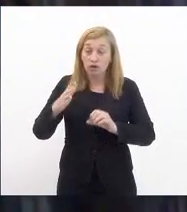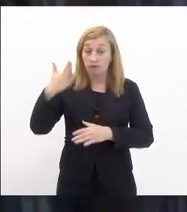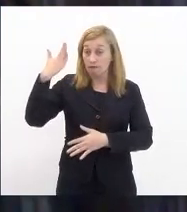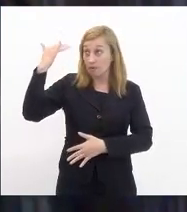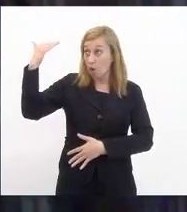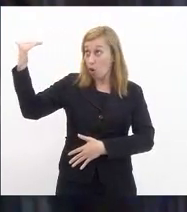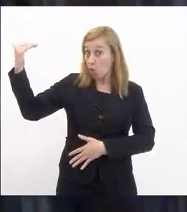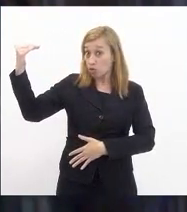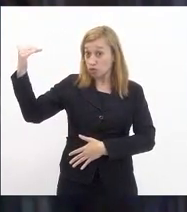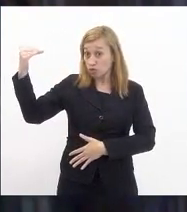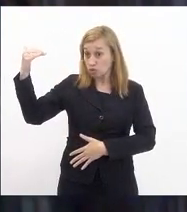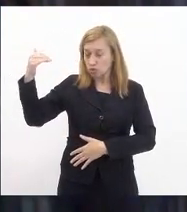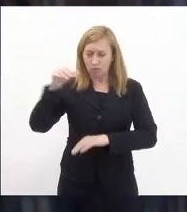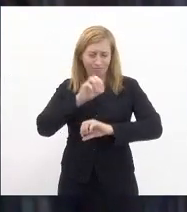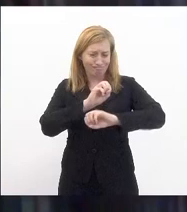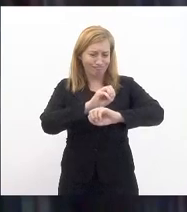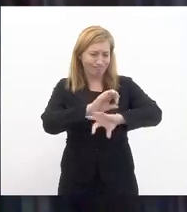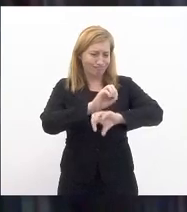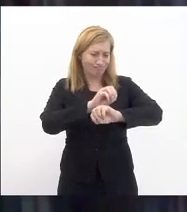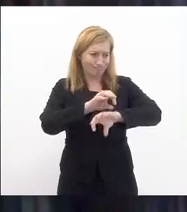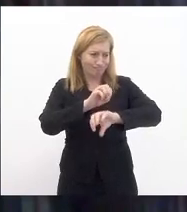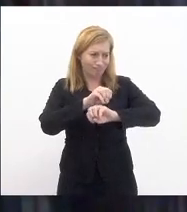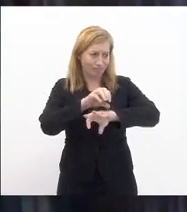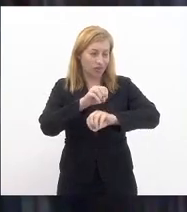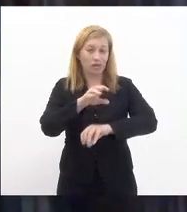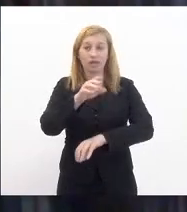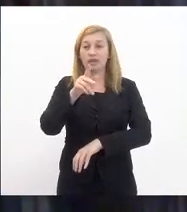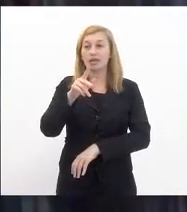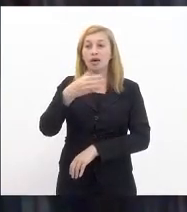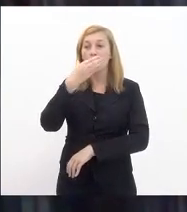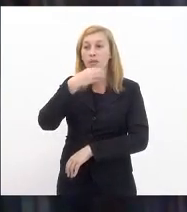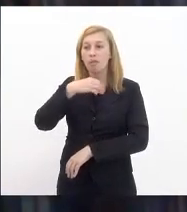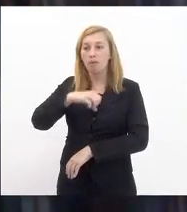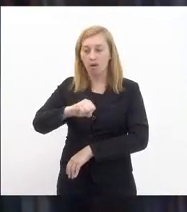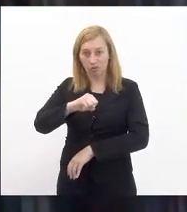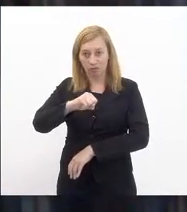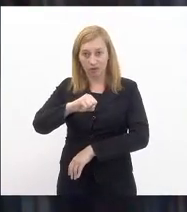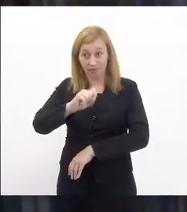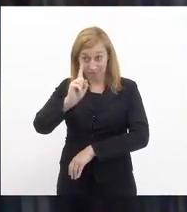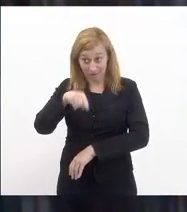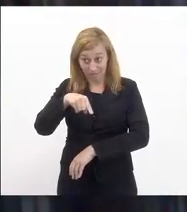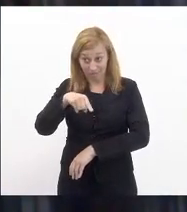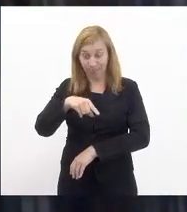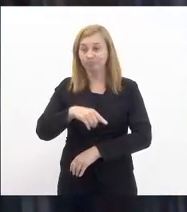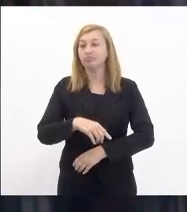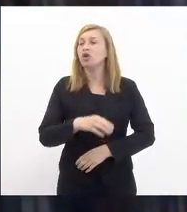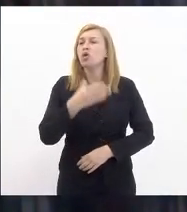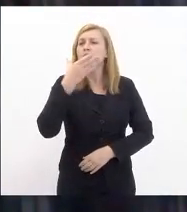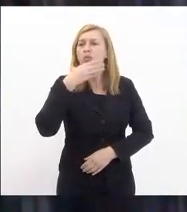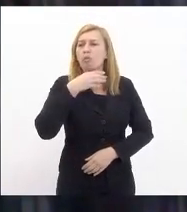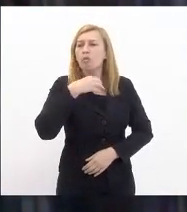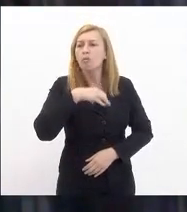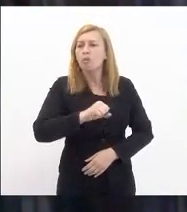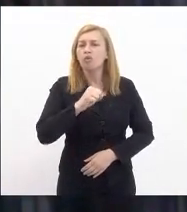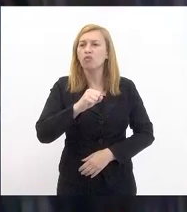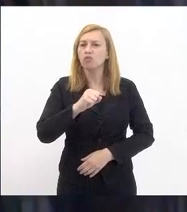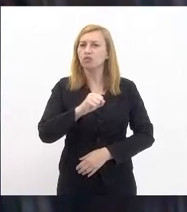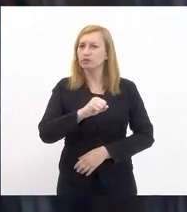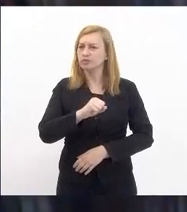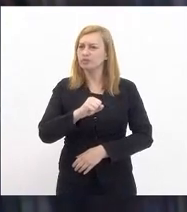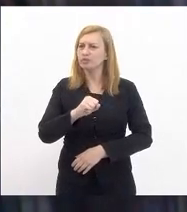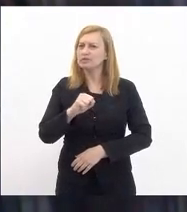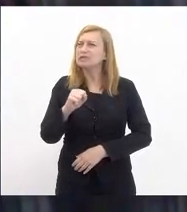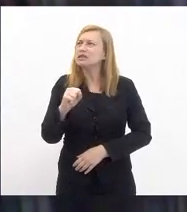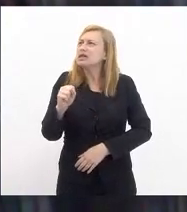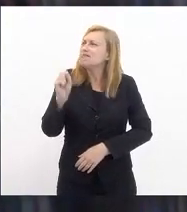educador que foi Paulo Freire né é o Paulo Freire para se ter